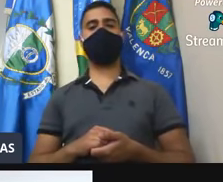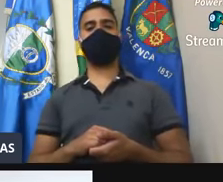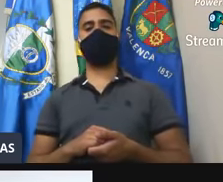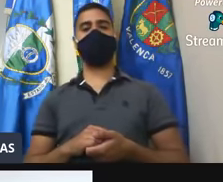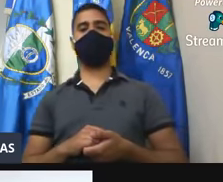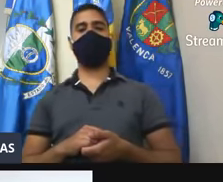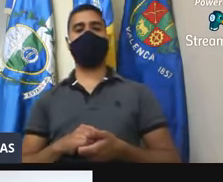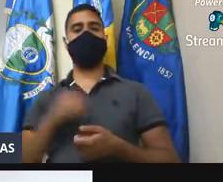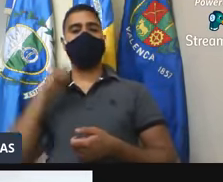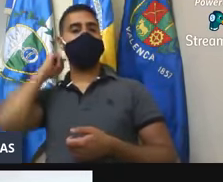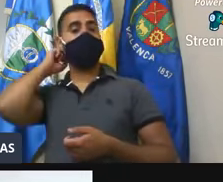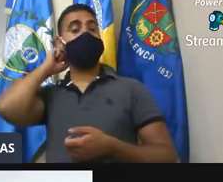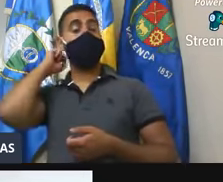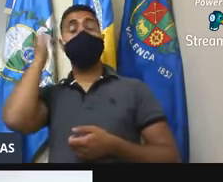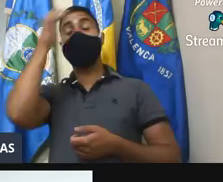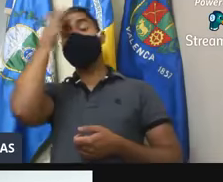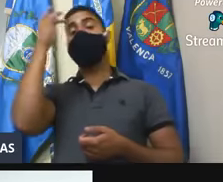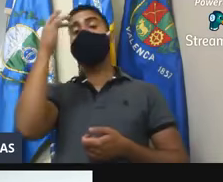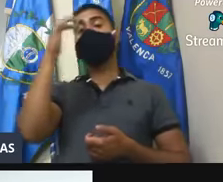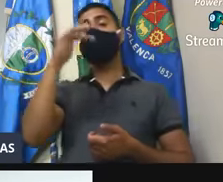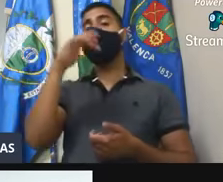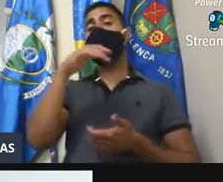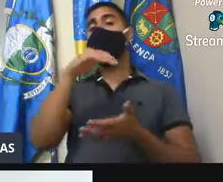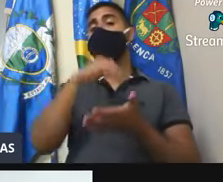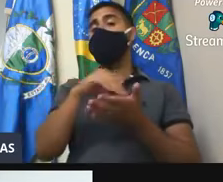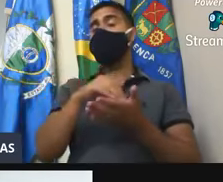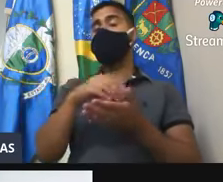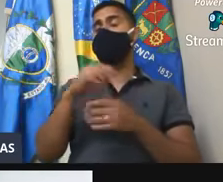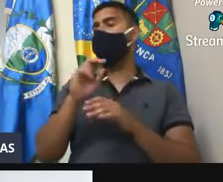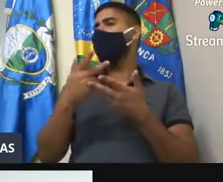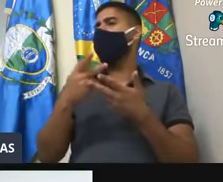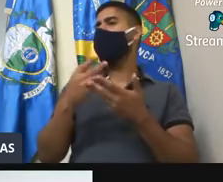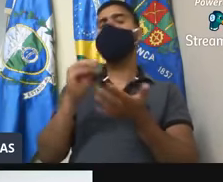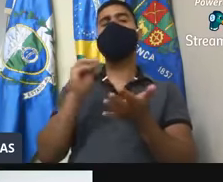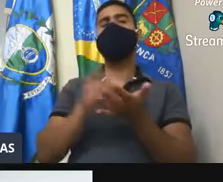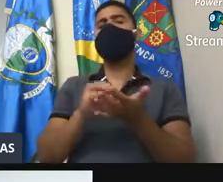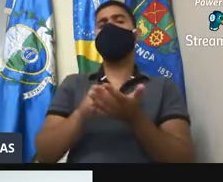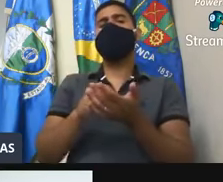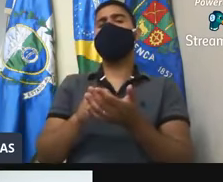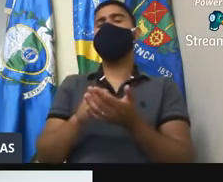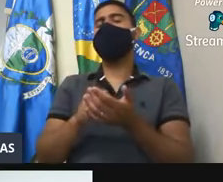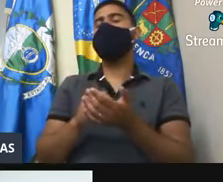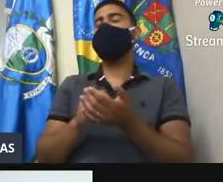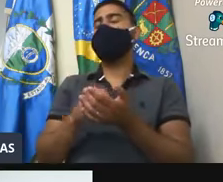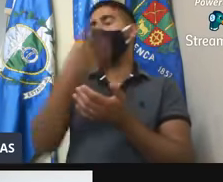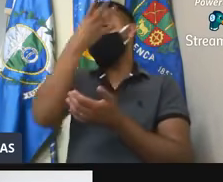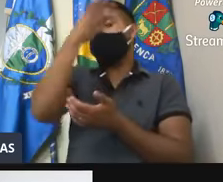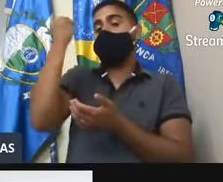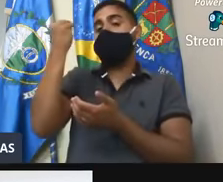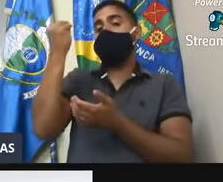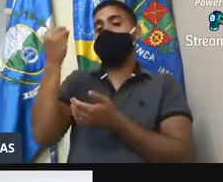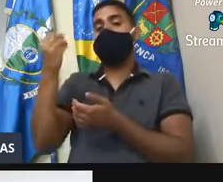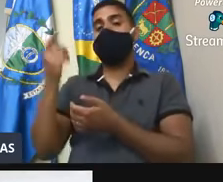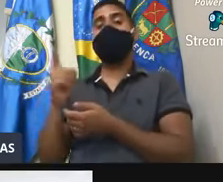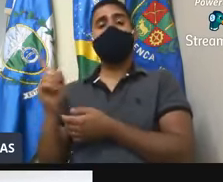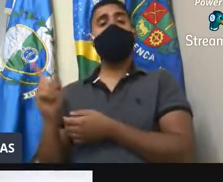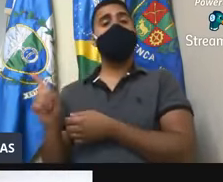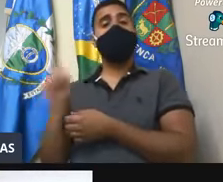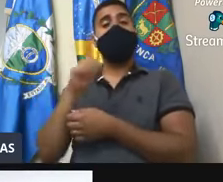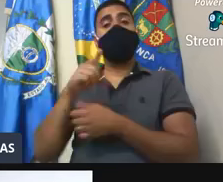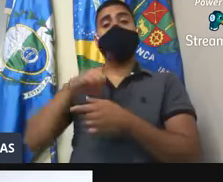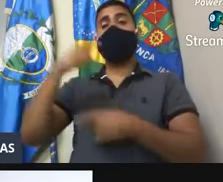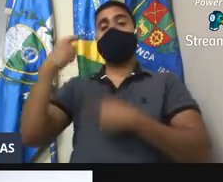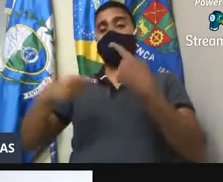da casa por um descuido. É normal. A gente é ser humano. E veio para plenário esse requerimento.